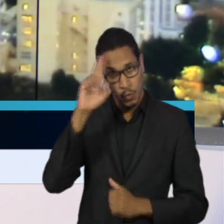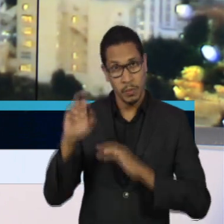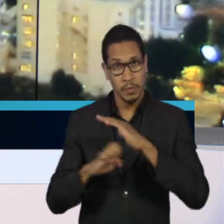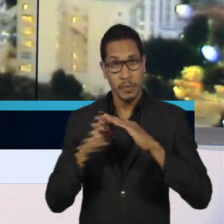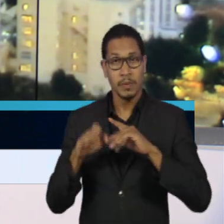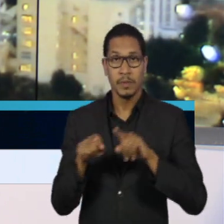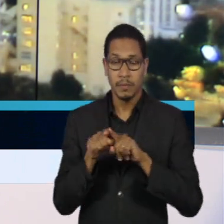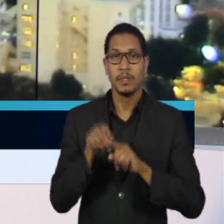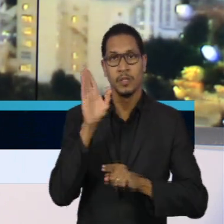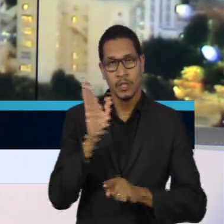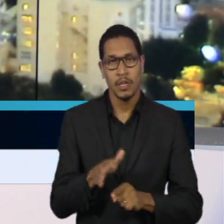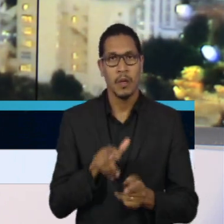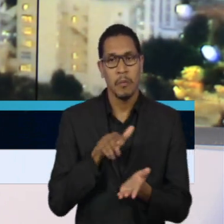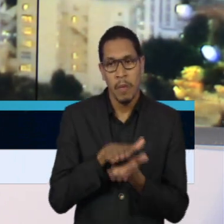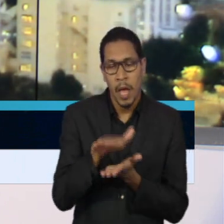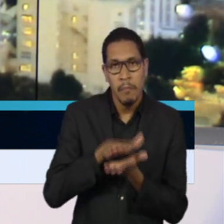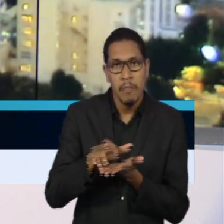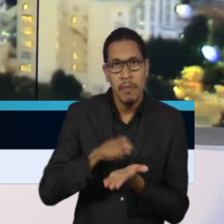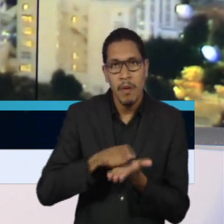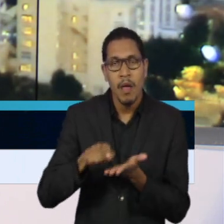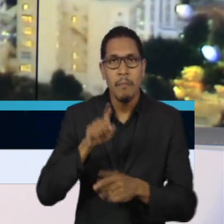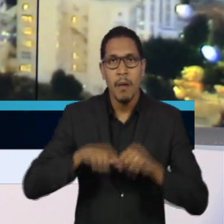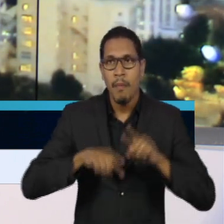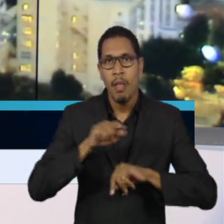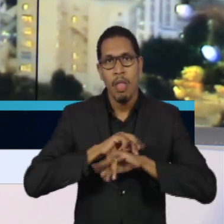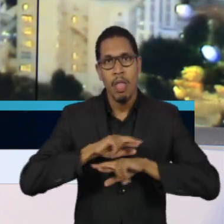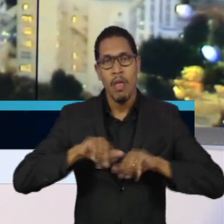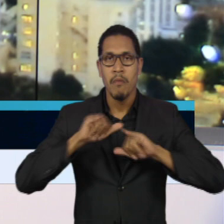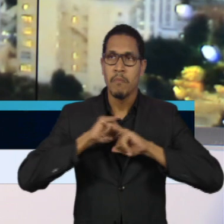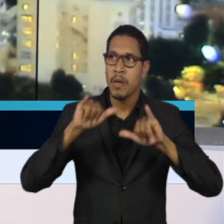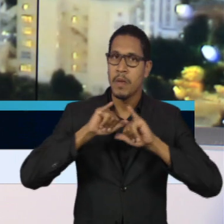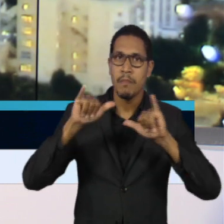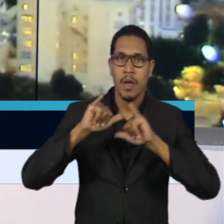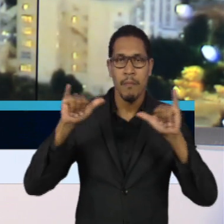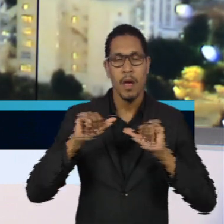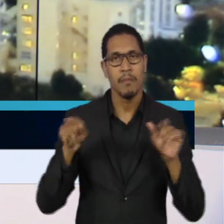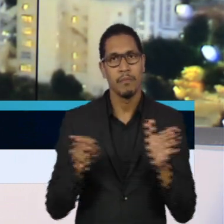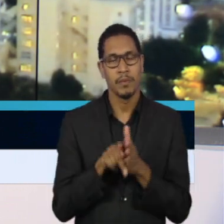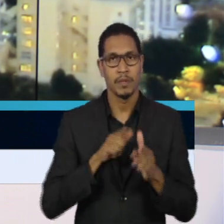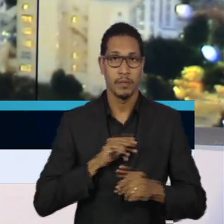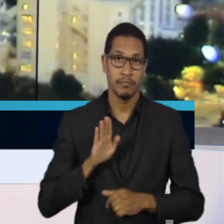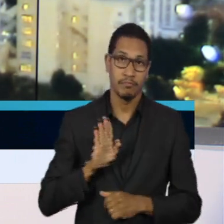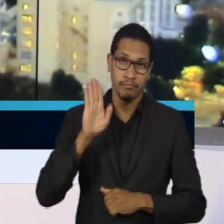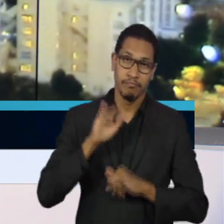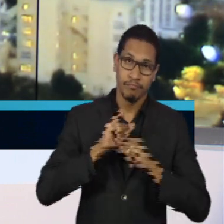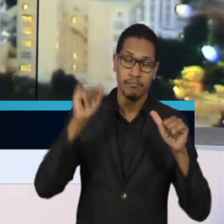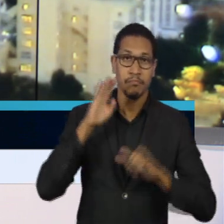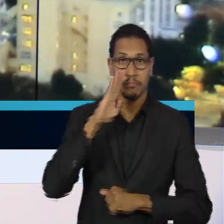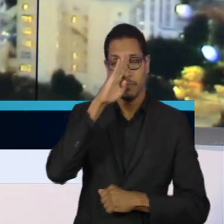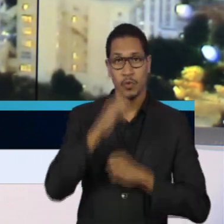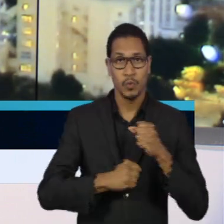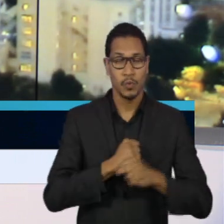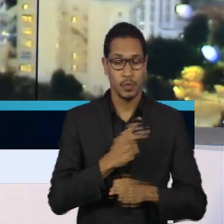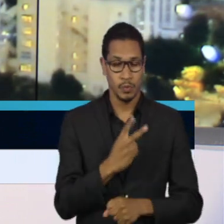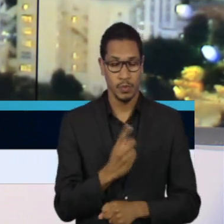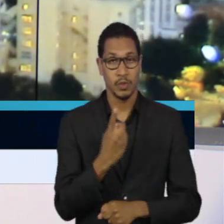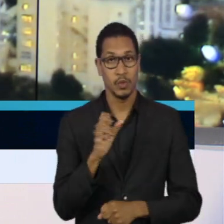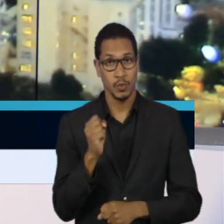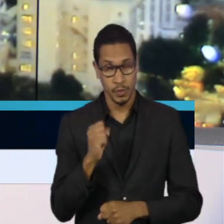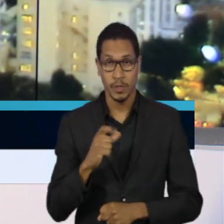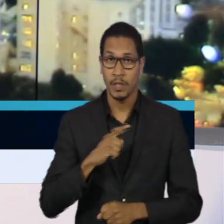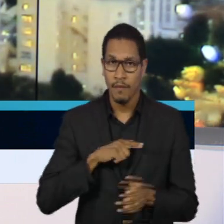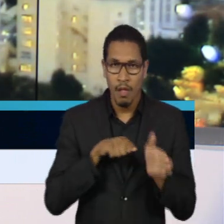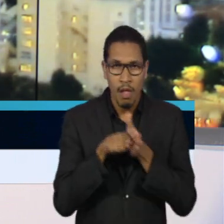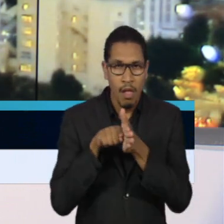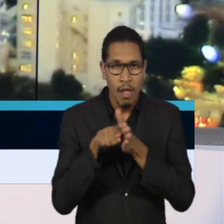impressão de materiais na campanha do presidente Jair Bolsonaro em 2018. O financiamento é investigado em um inquérito